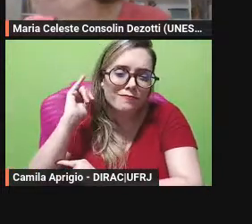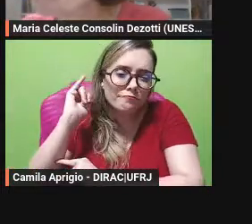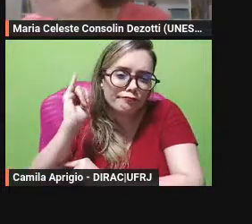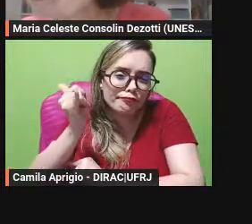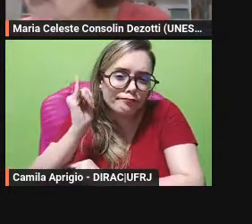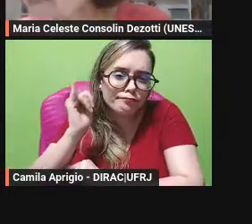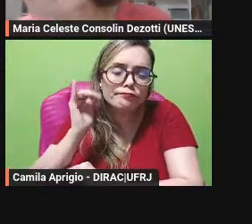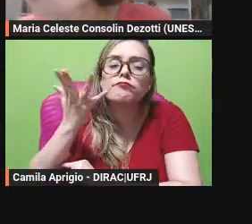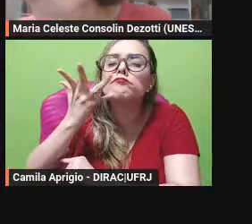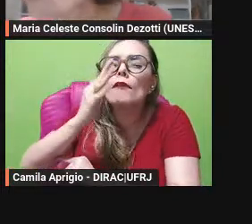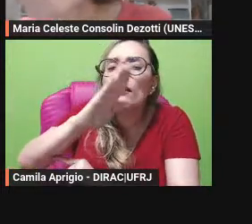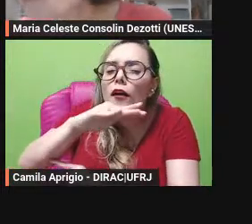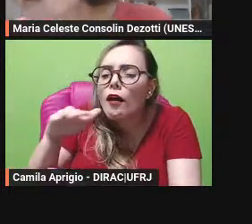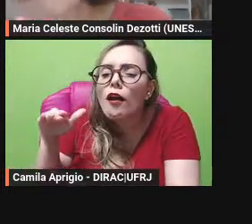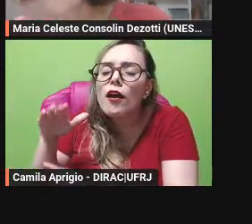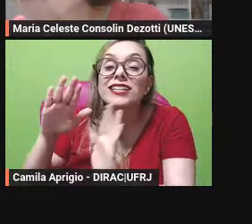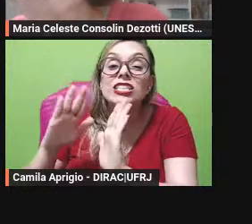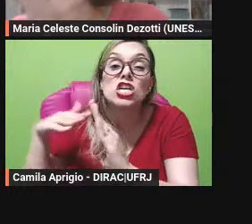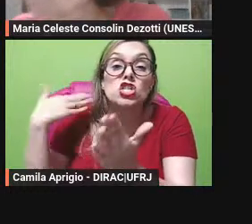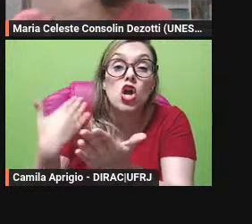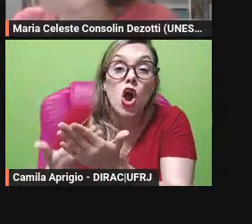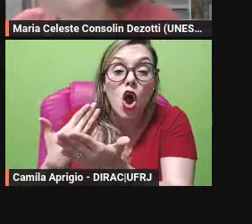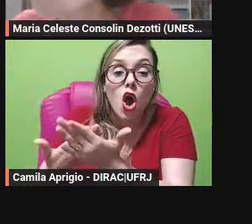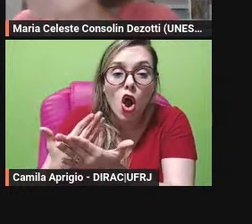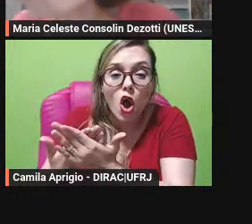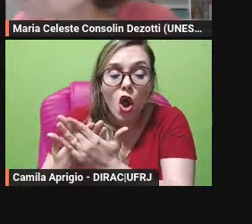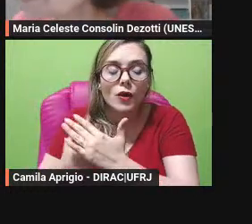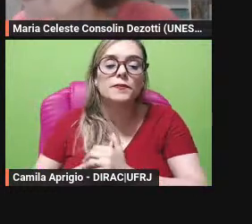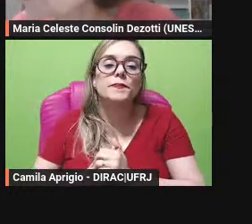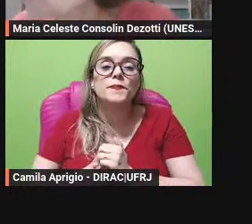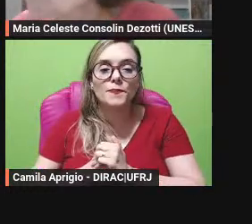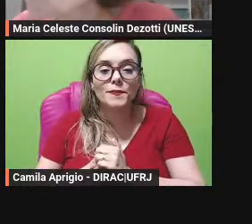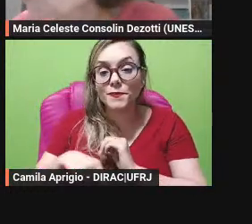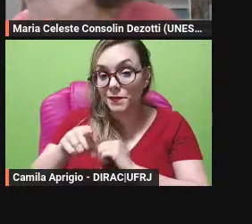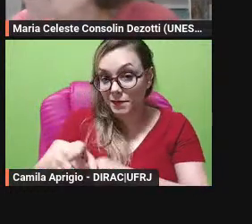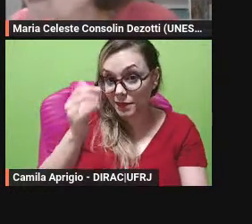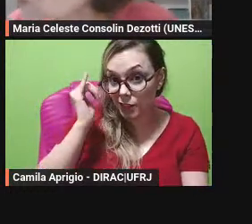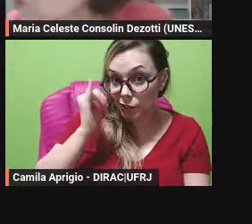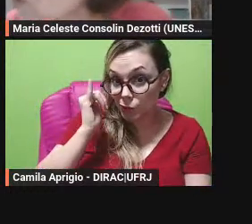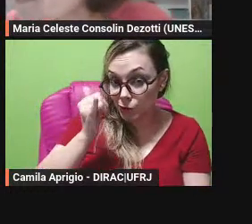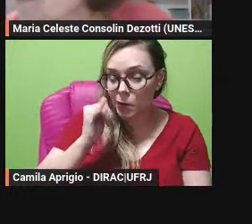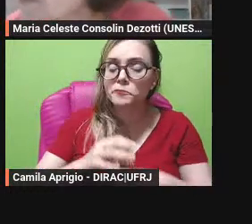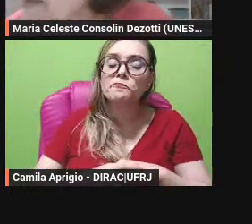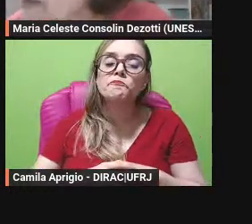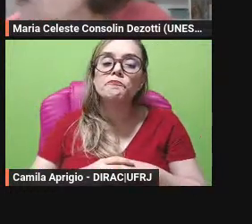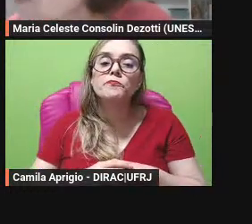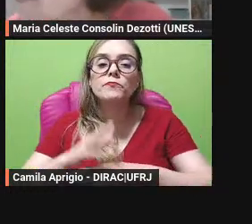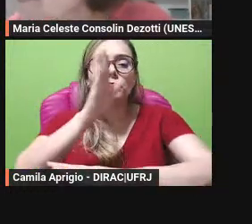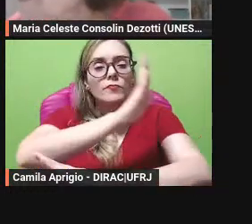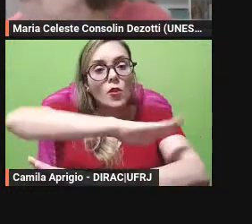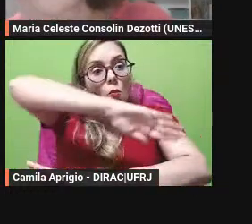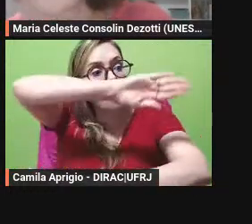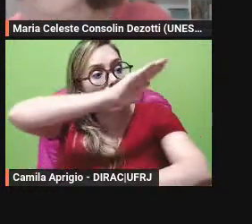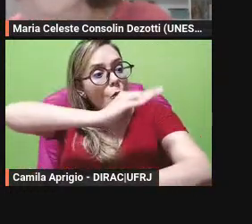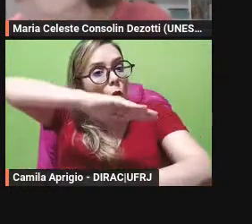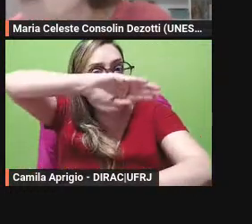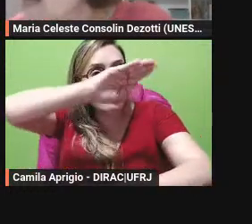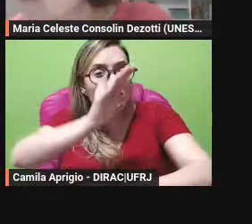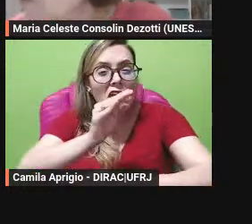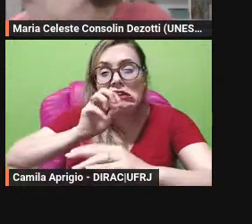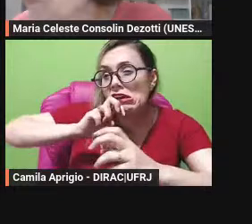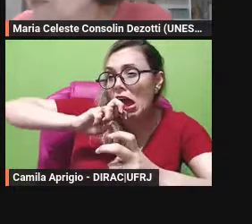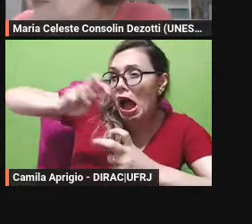então olha a fábula uma montanha começou a dar urros e berros que a tudo